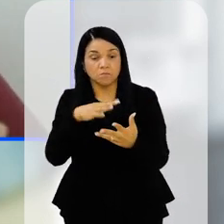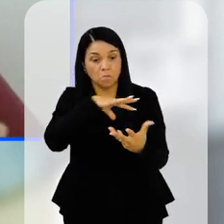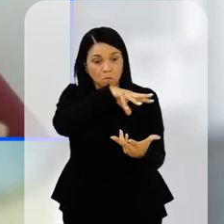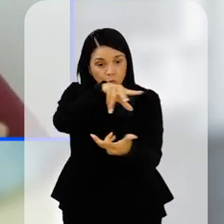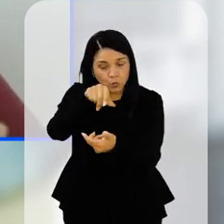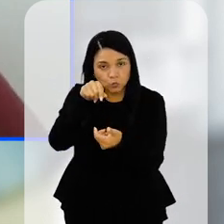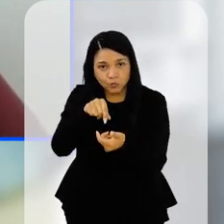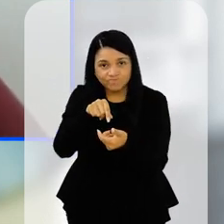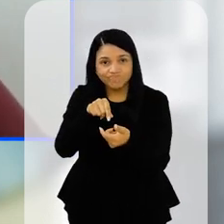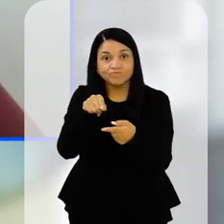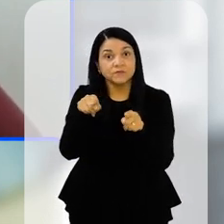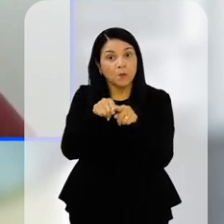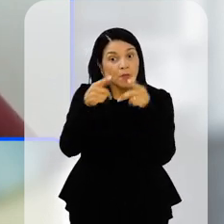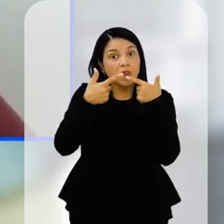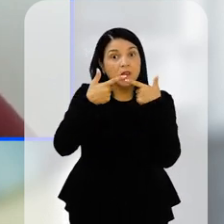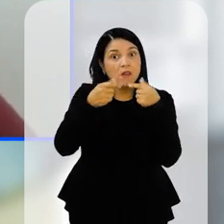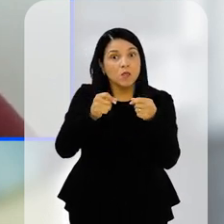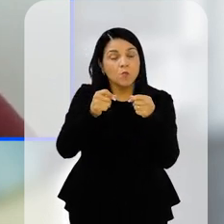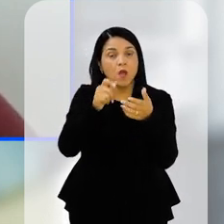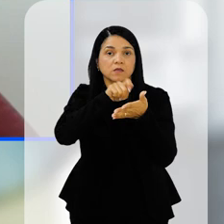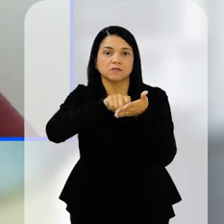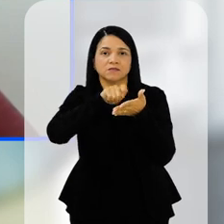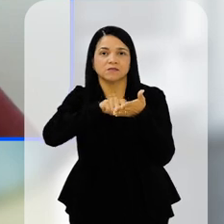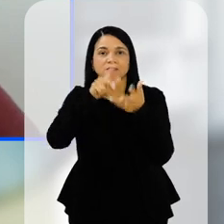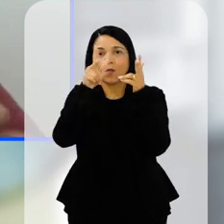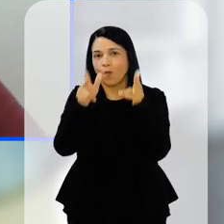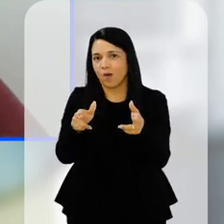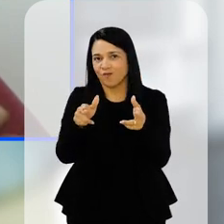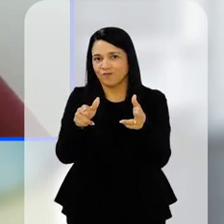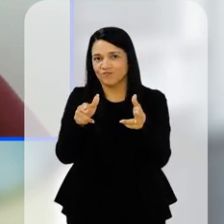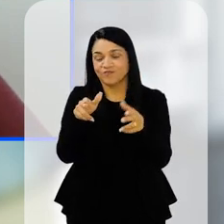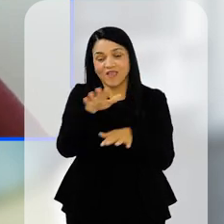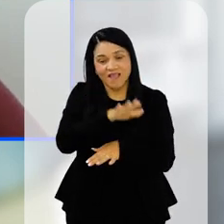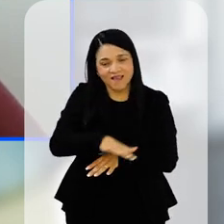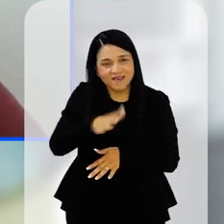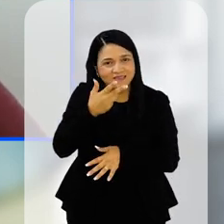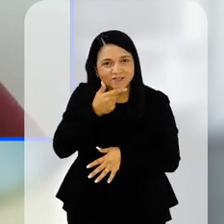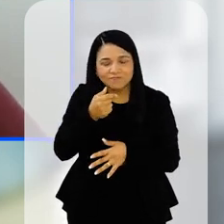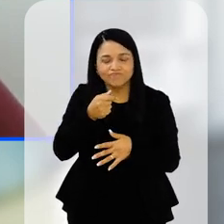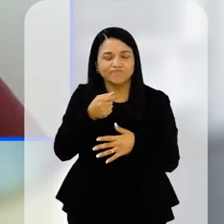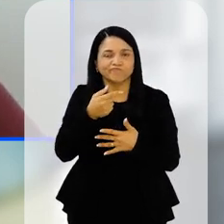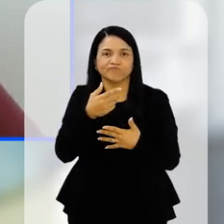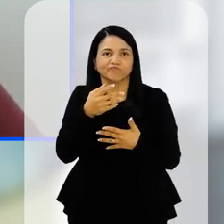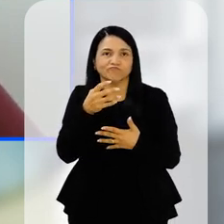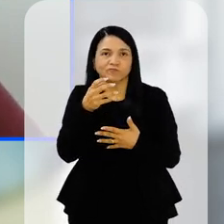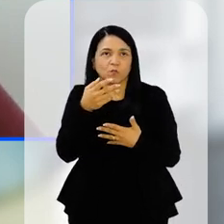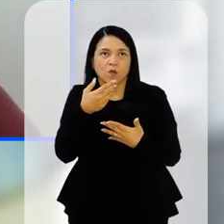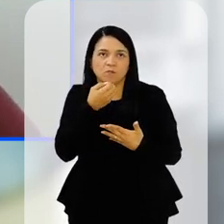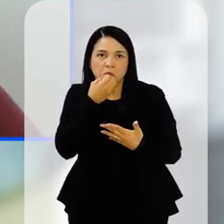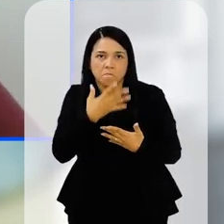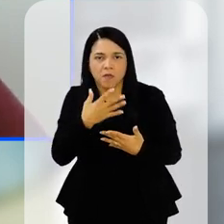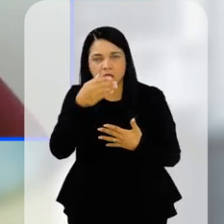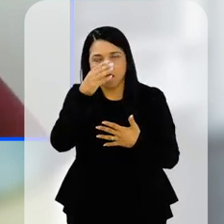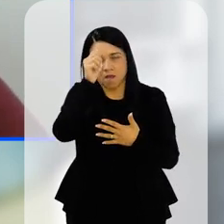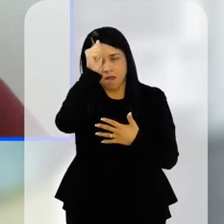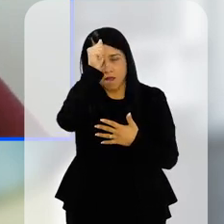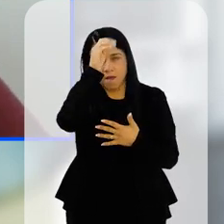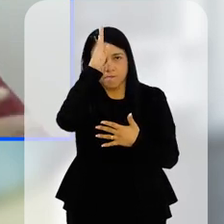coisa acontece com a língua escrita. Então, a criança, que ela não está plenamente alfabetizada, e o adulto, inclusive,